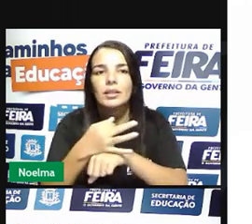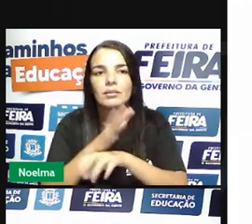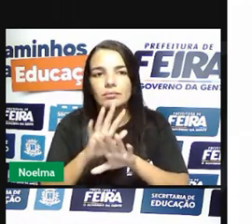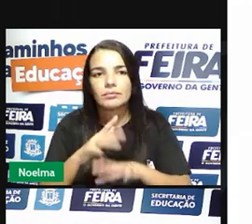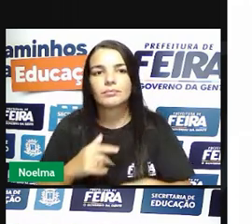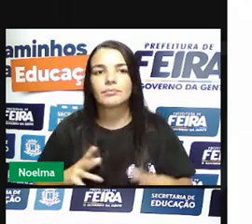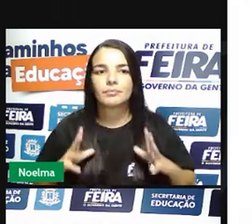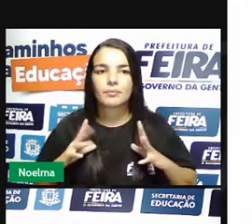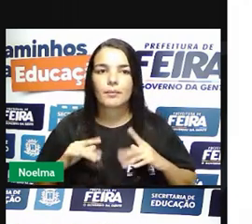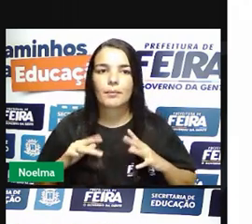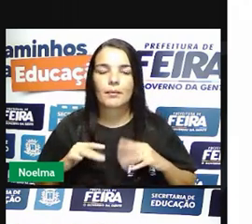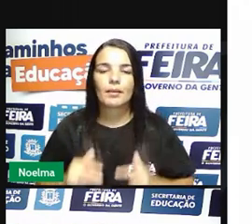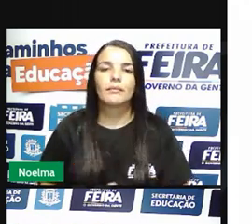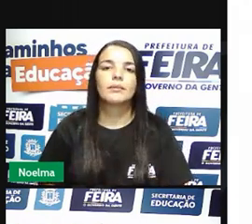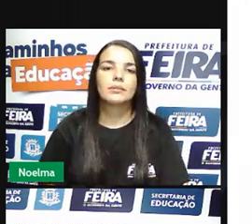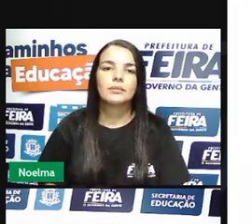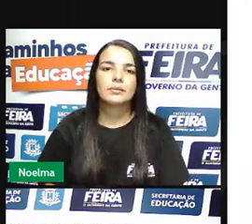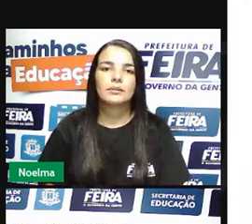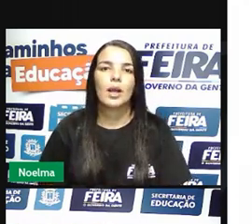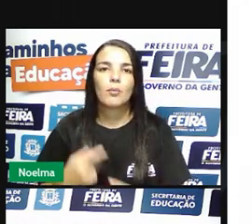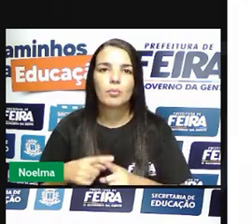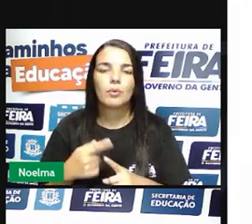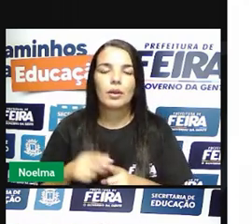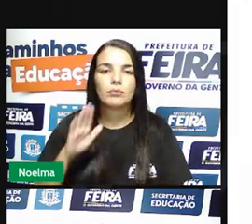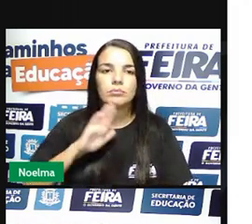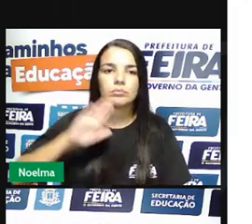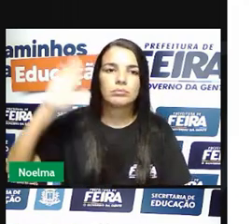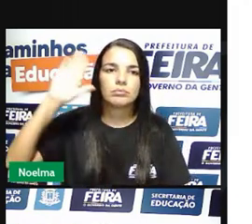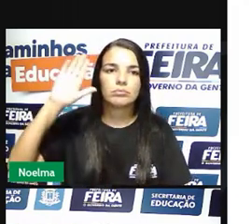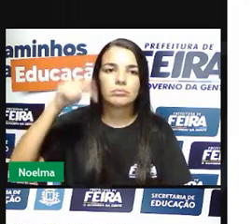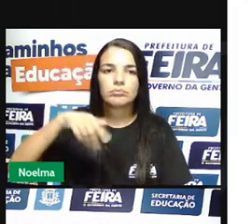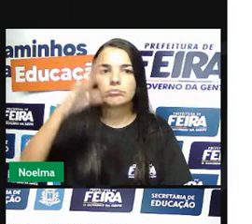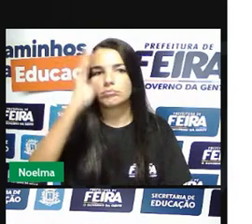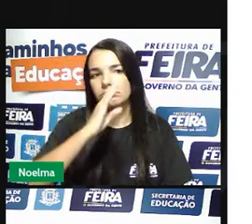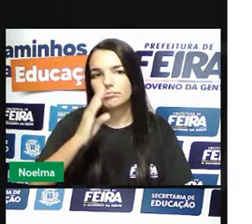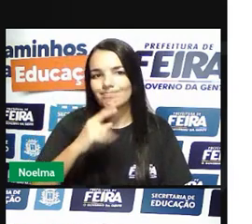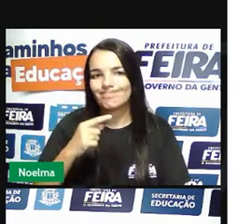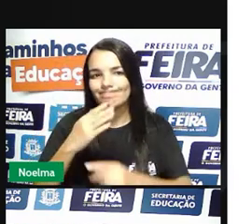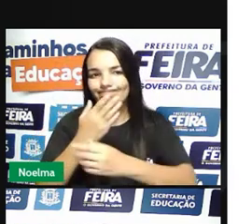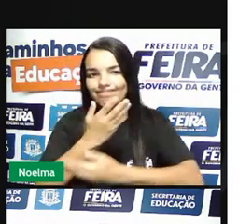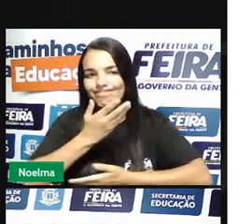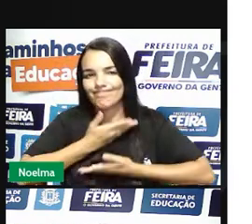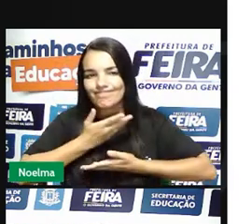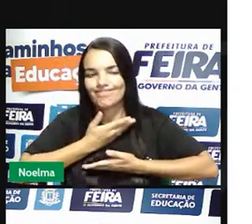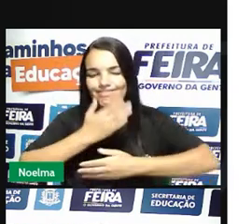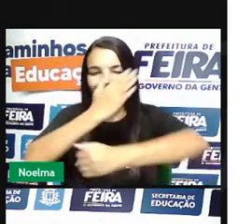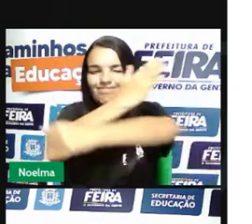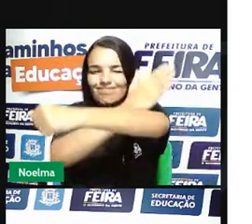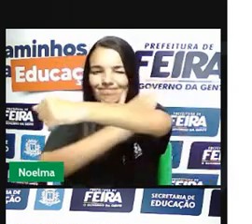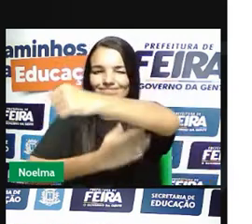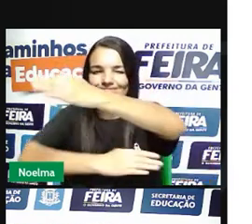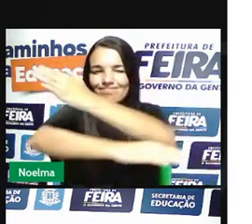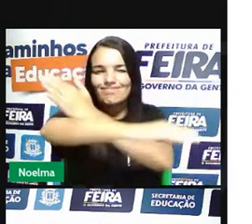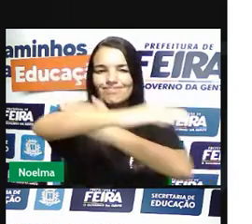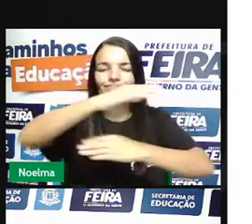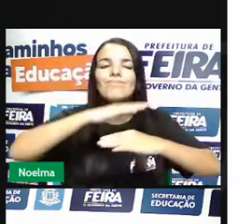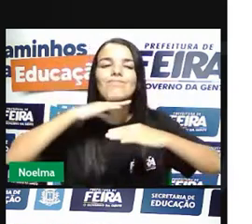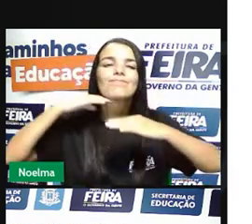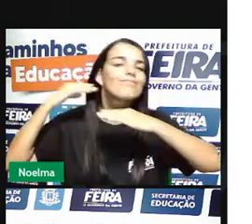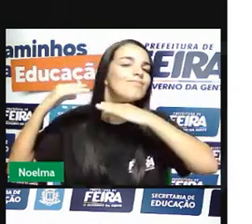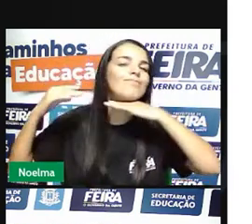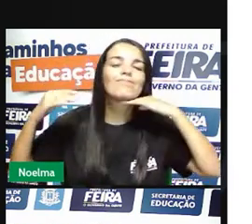dia de Tiradentes né que é o chamado herói brasileiro seu corpo foi esquartejado em partes e foram